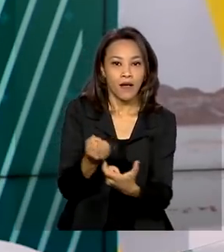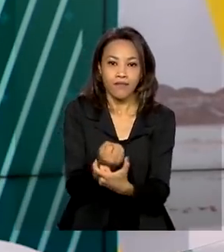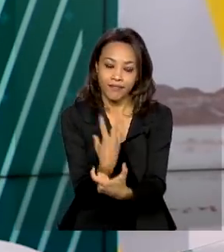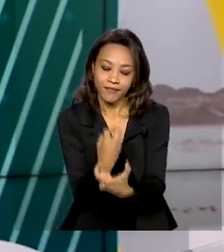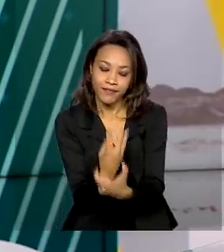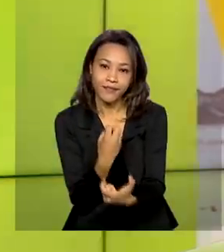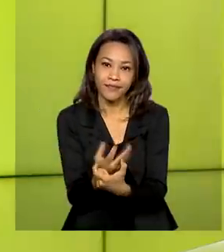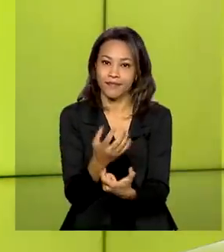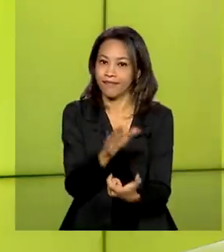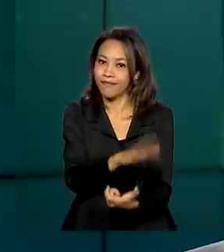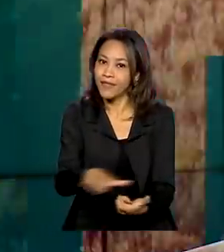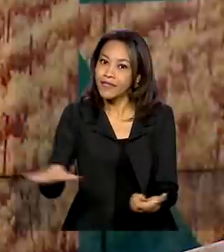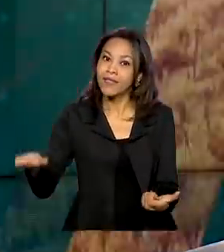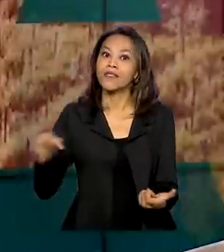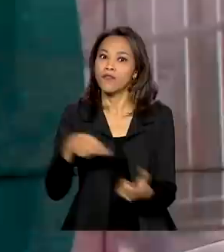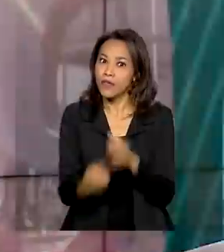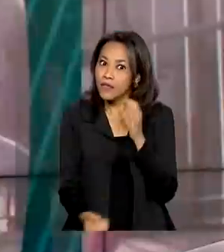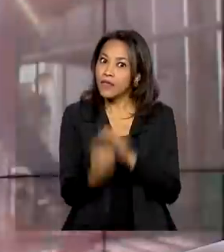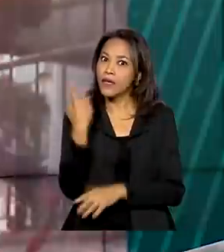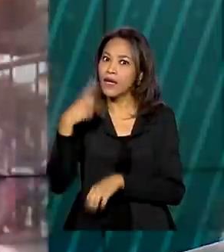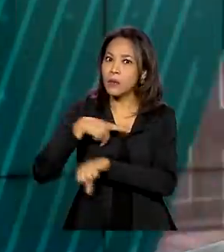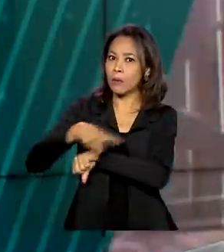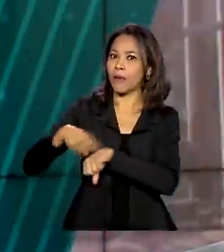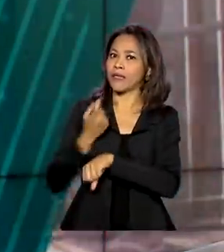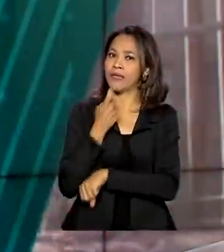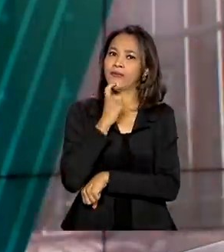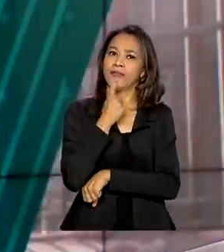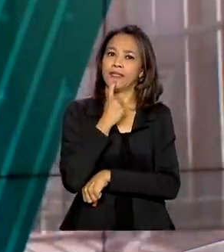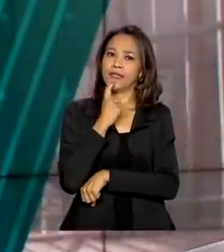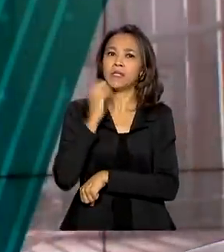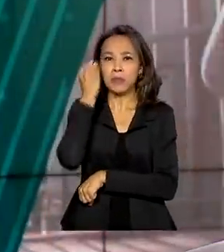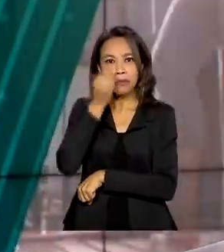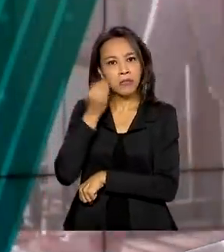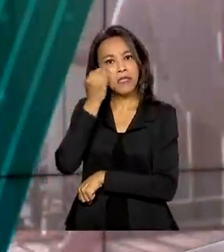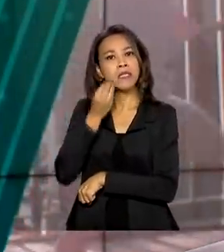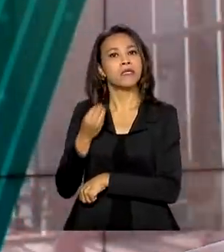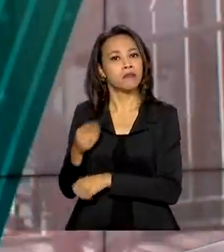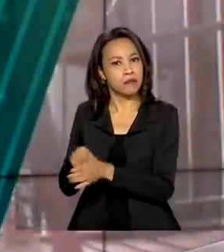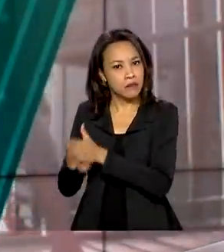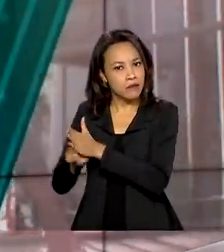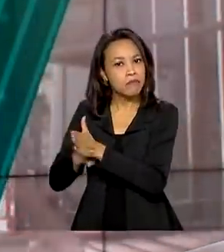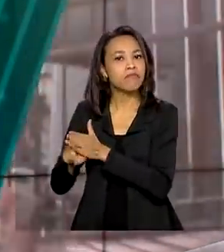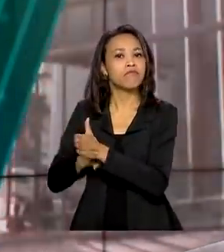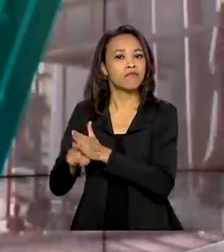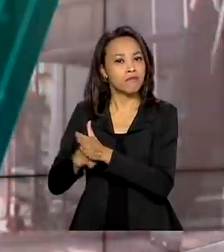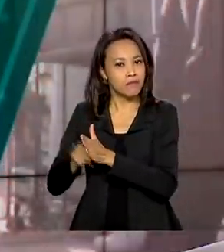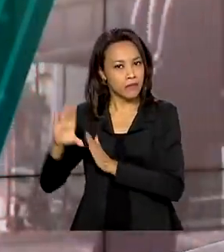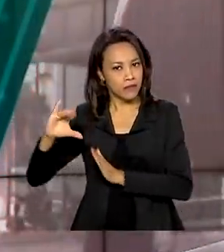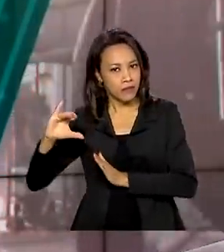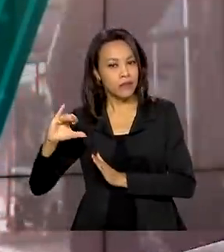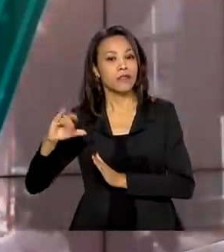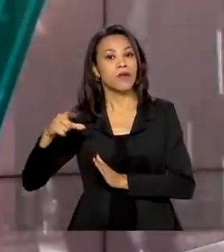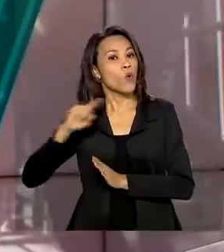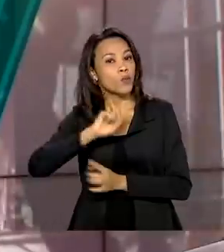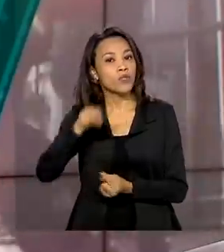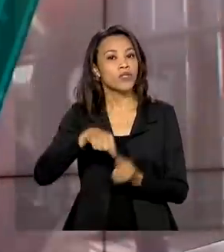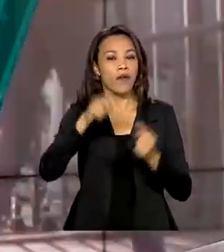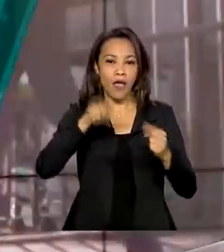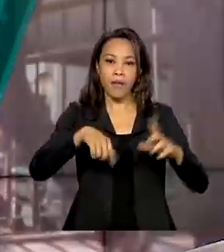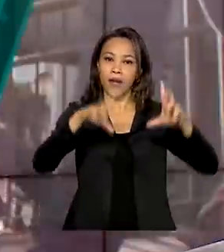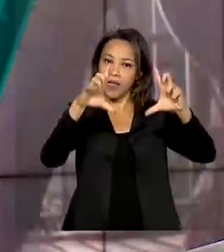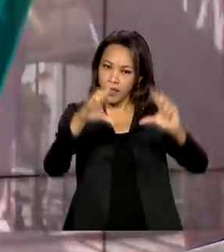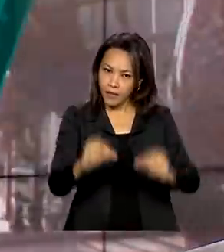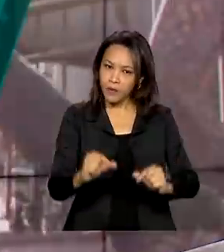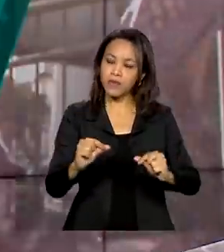aplicativo foi criado na Finlândia com base em experiências científicas e, segundo o governo, é uma alternativa para reduzir os efeitos